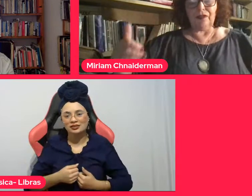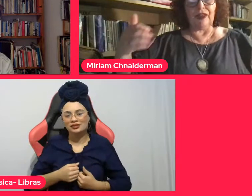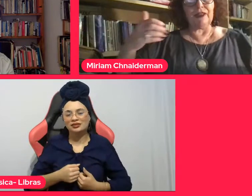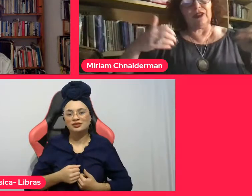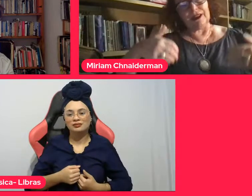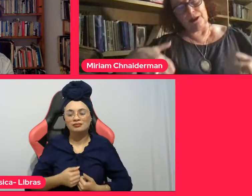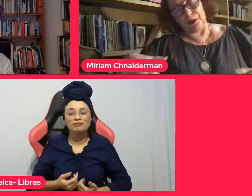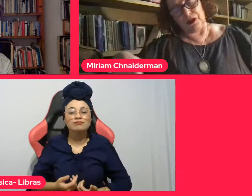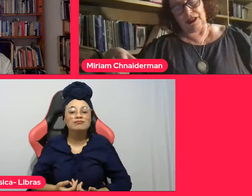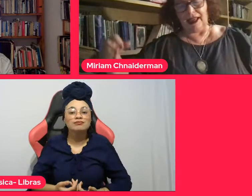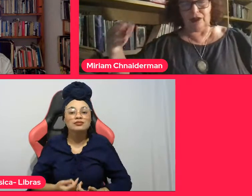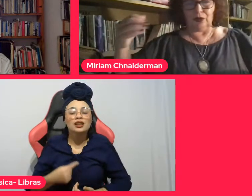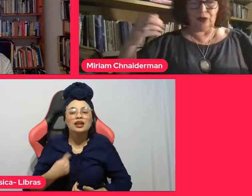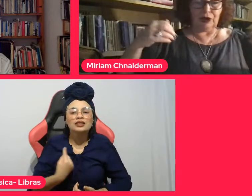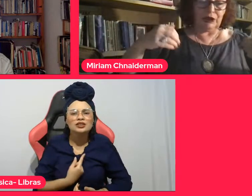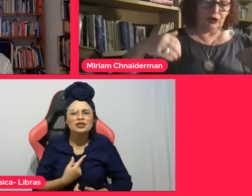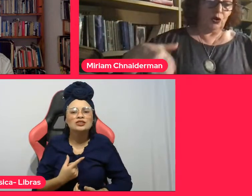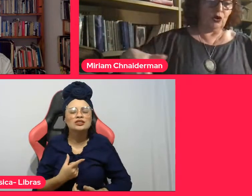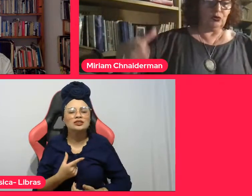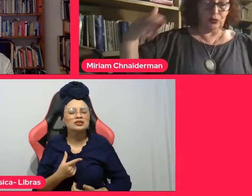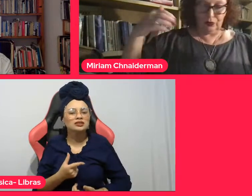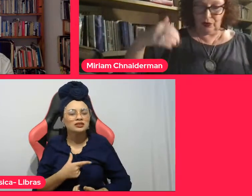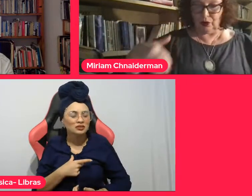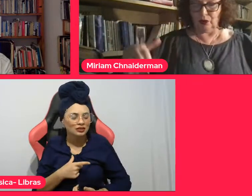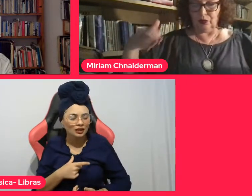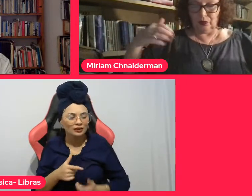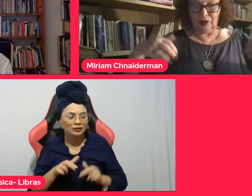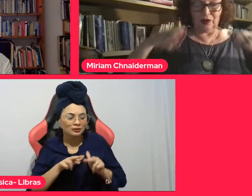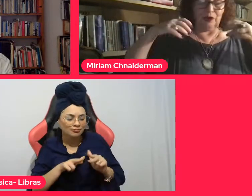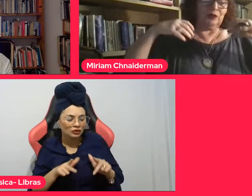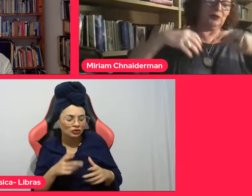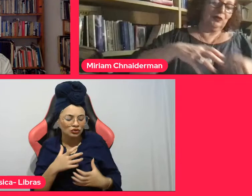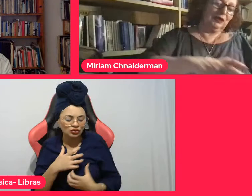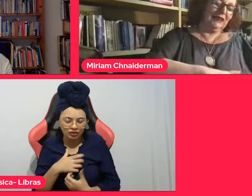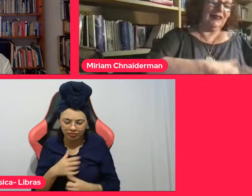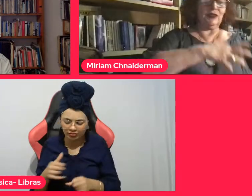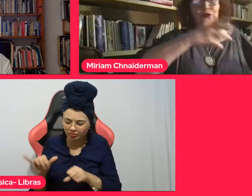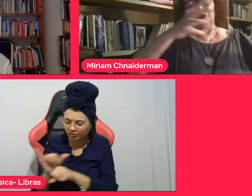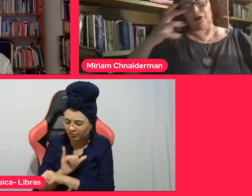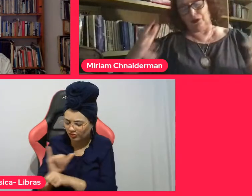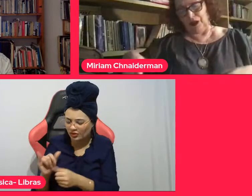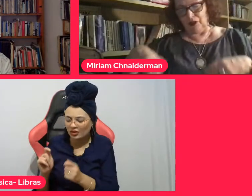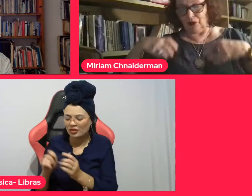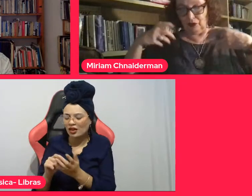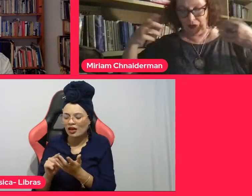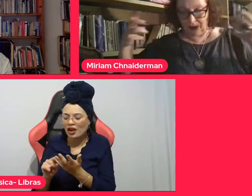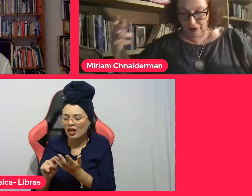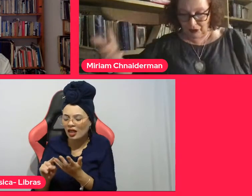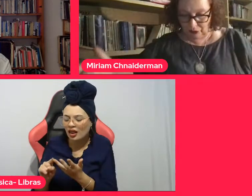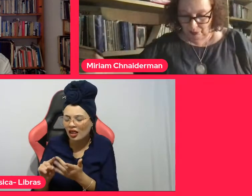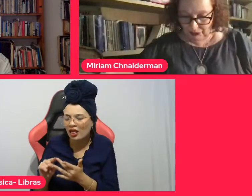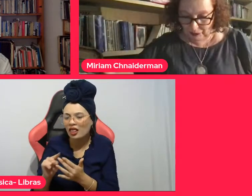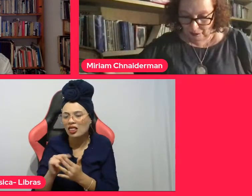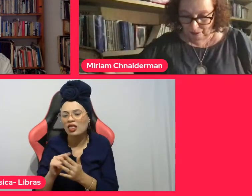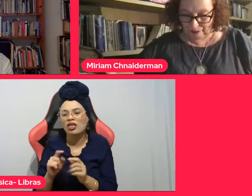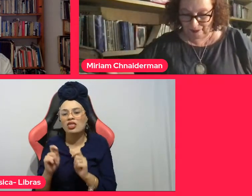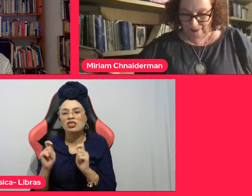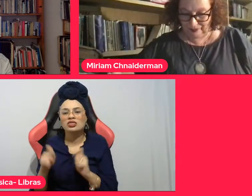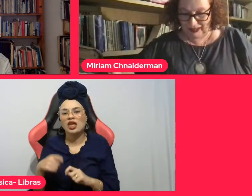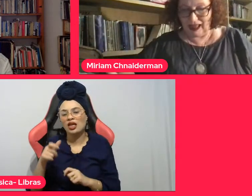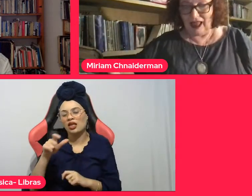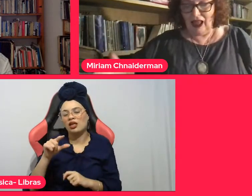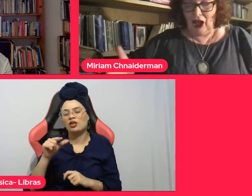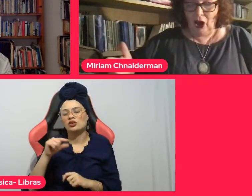vivendo esses processos de outros e outros e outros e se constituindo enquanto ser humano.